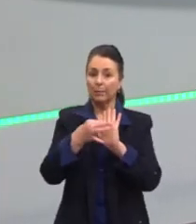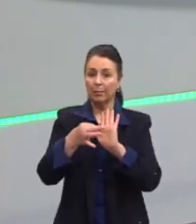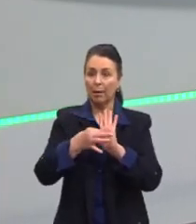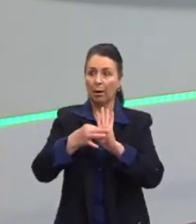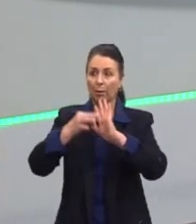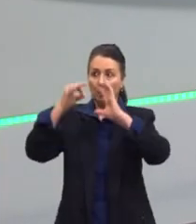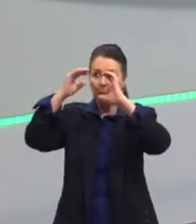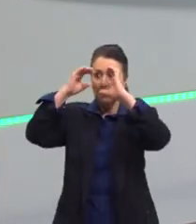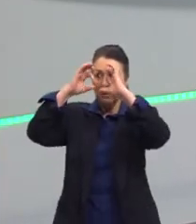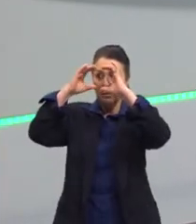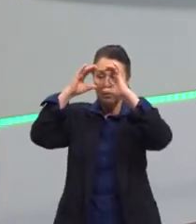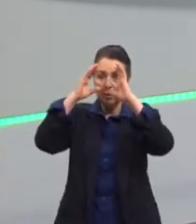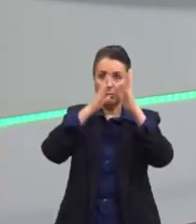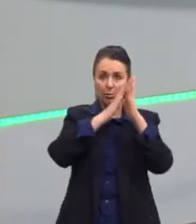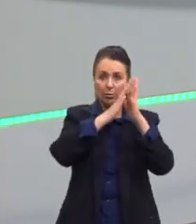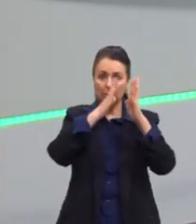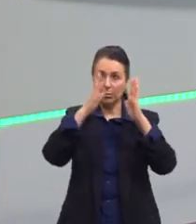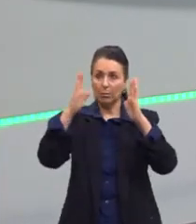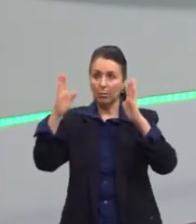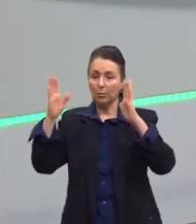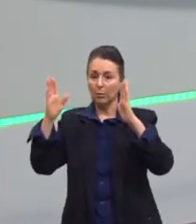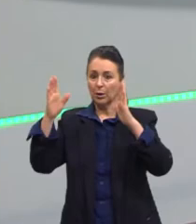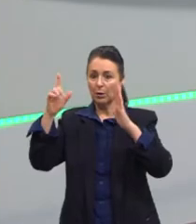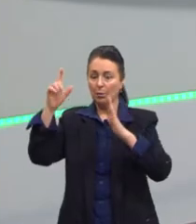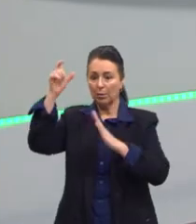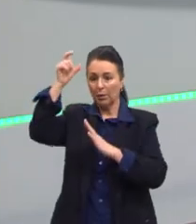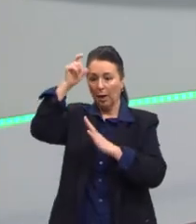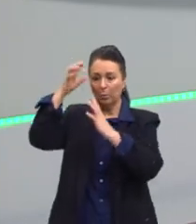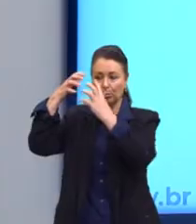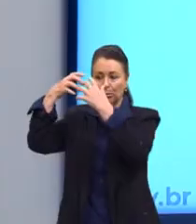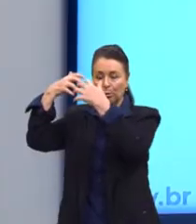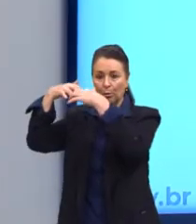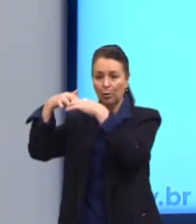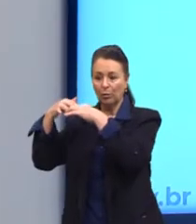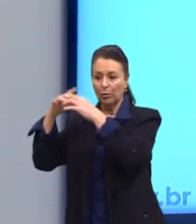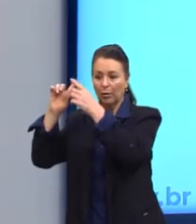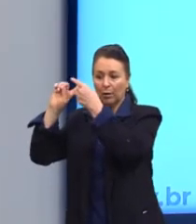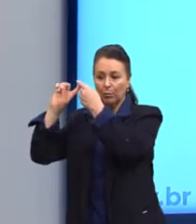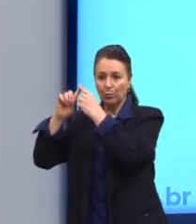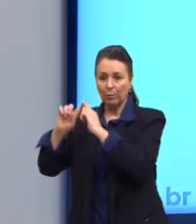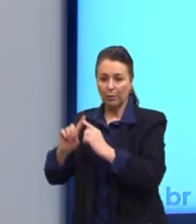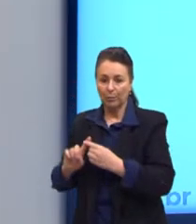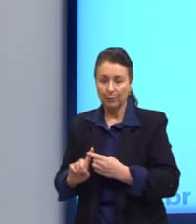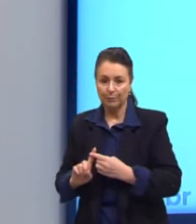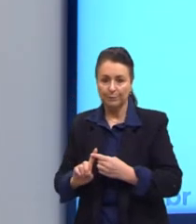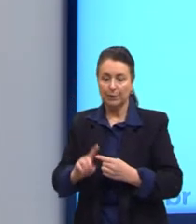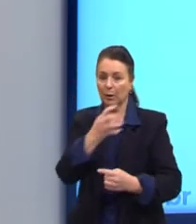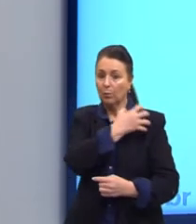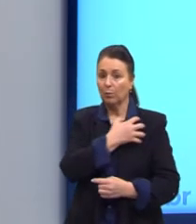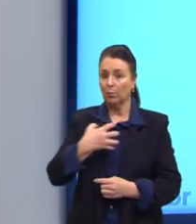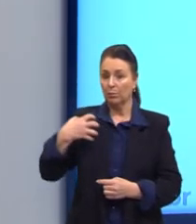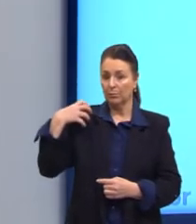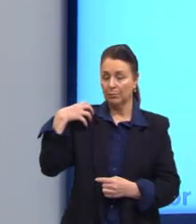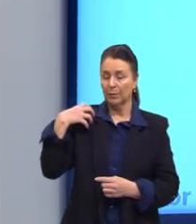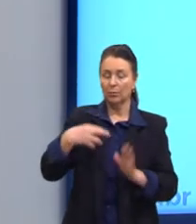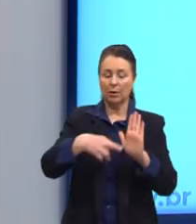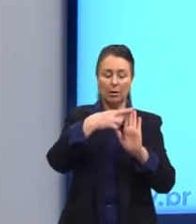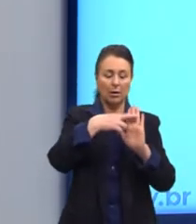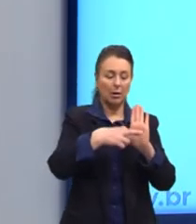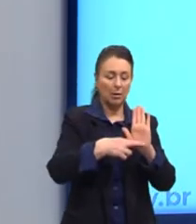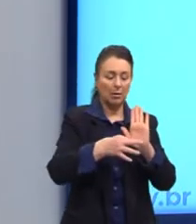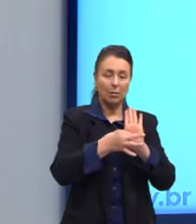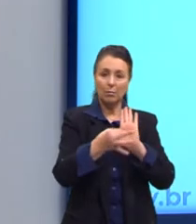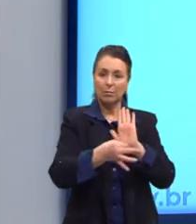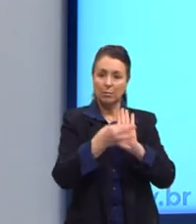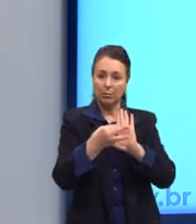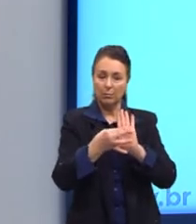Então essas ferramentas lógicas do Aristóteles. Então olha só, aí estão essas regras, essa argumentação para levar a